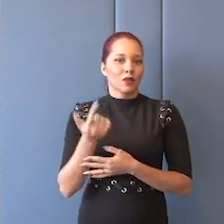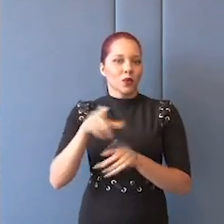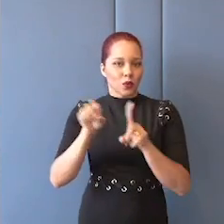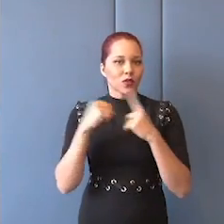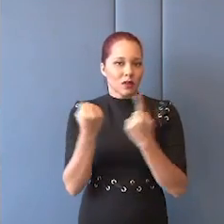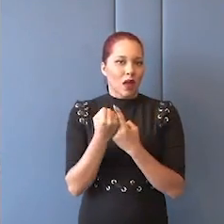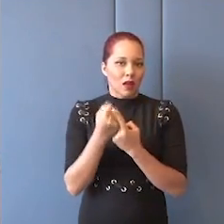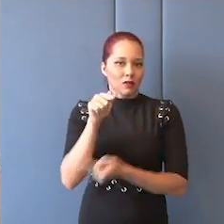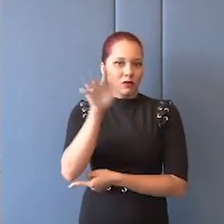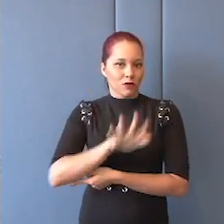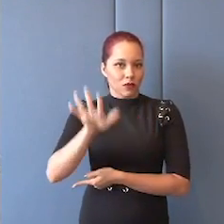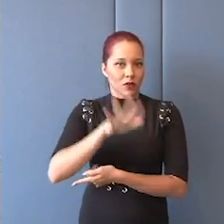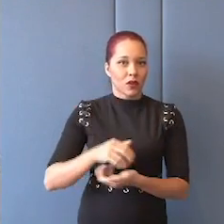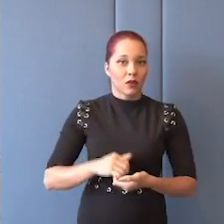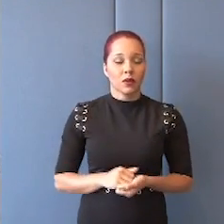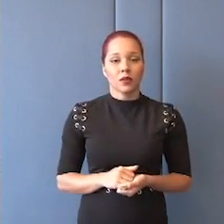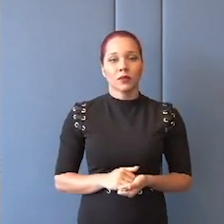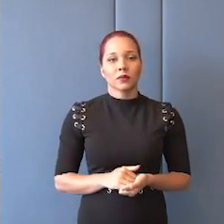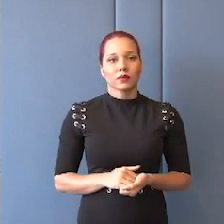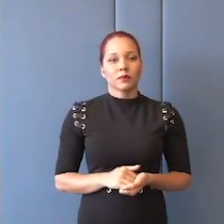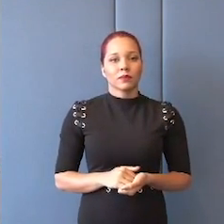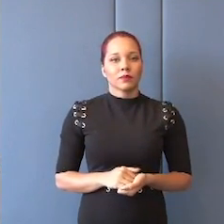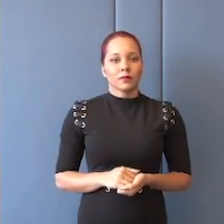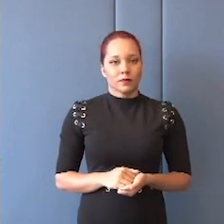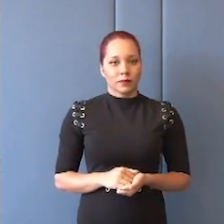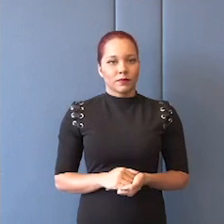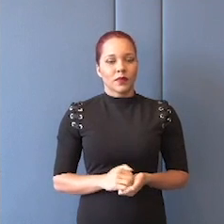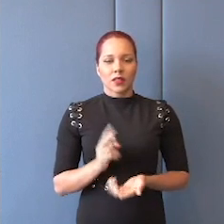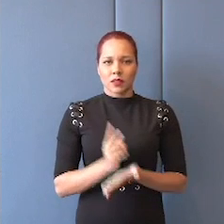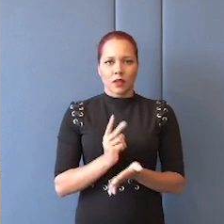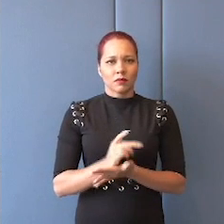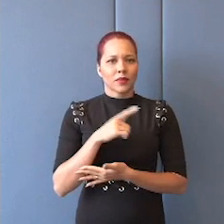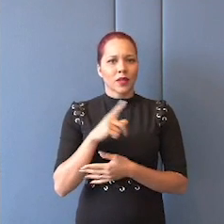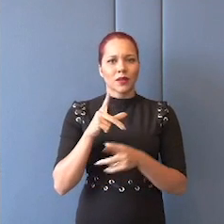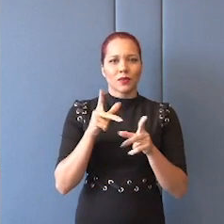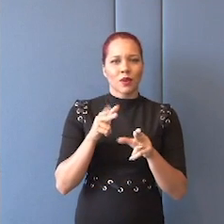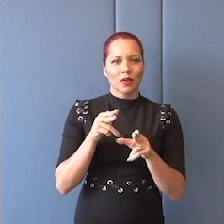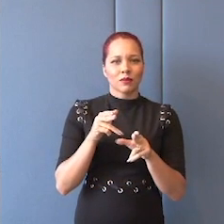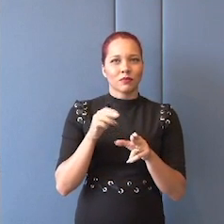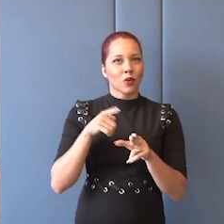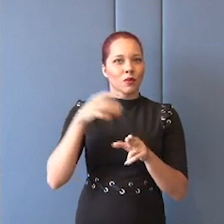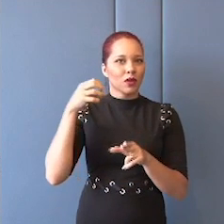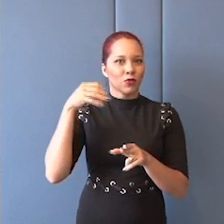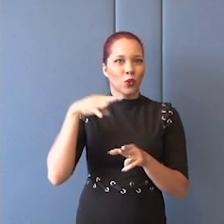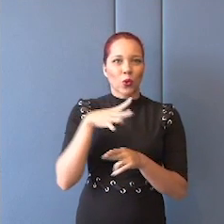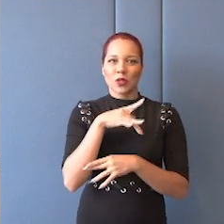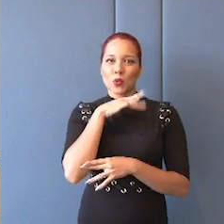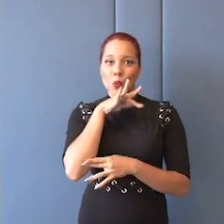como um todo. Ele é mais, ele é considerado sempre sob uma luz negativa.